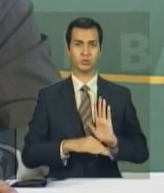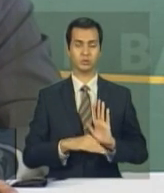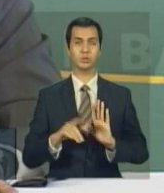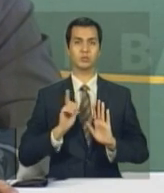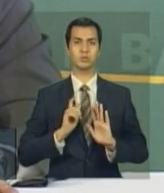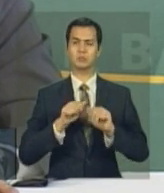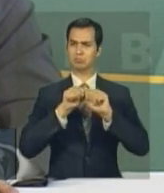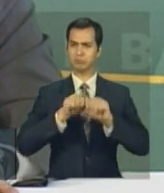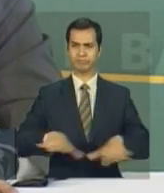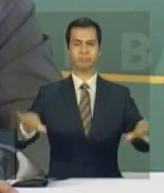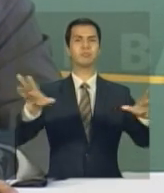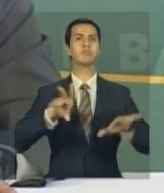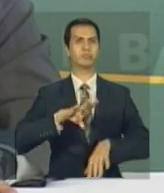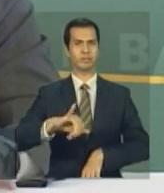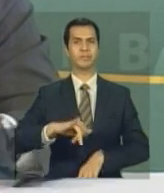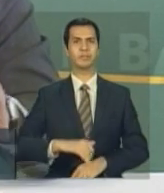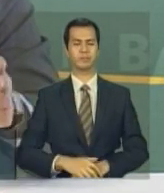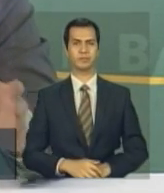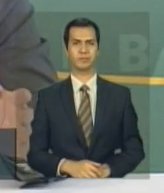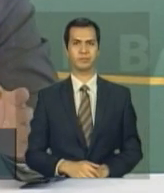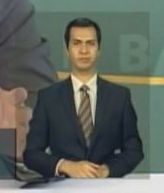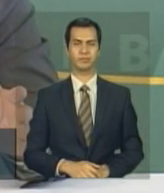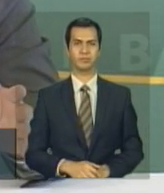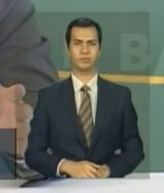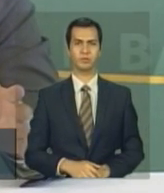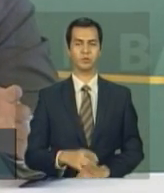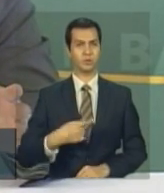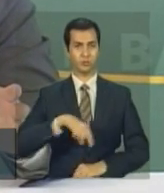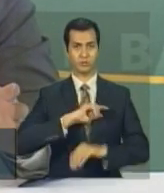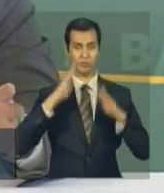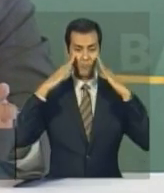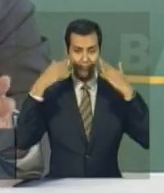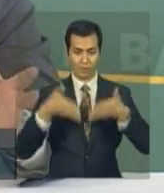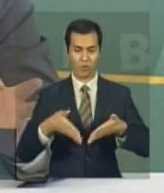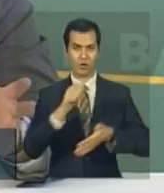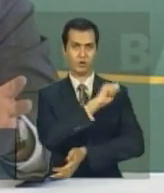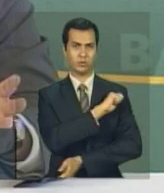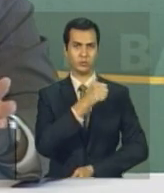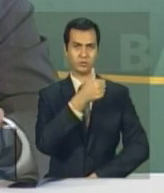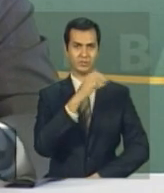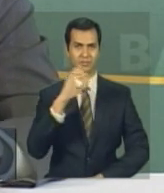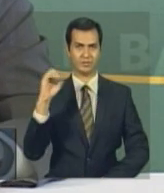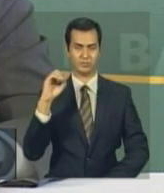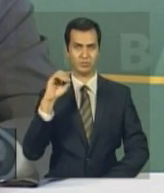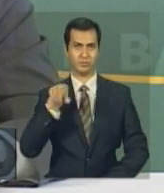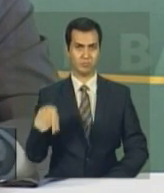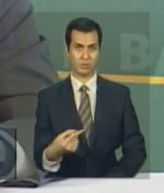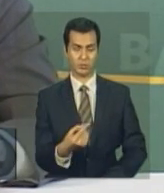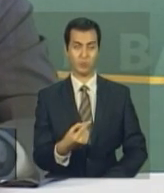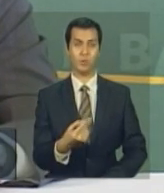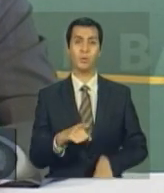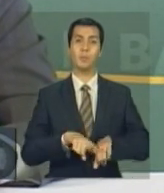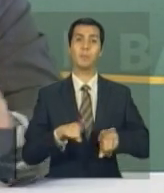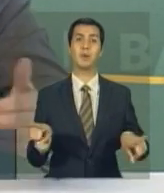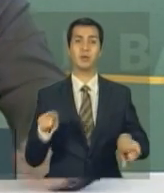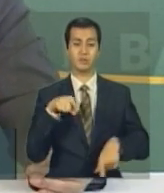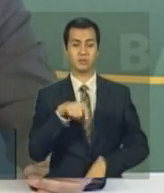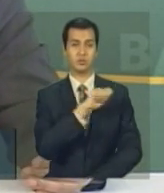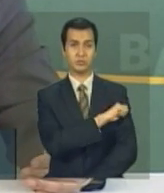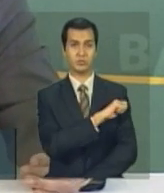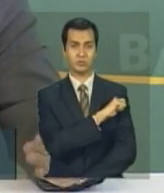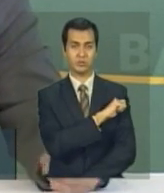multiplicador. Nós vamos estar focando em 100 mil estudantes, inicialmente, mas esses estudantes estão